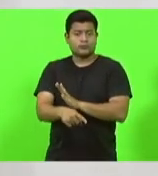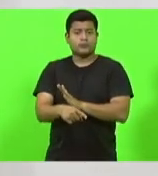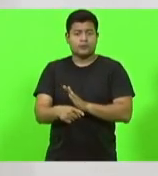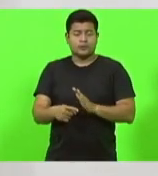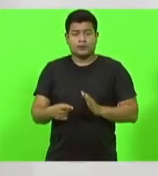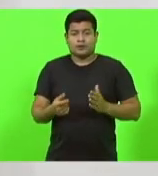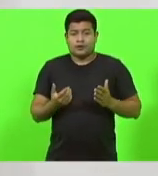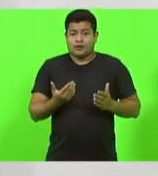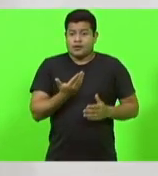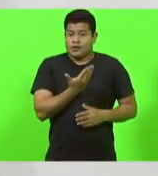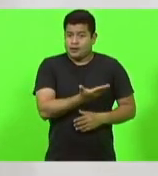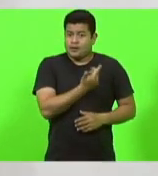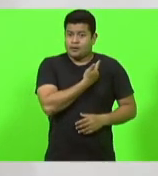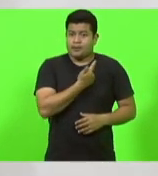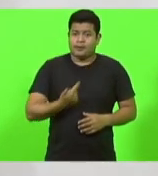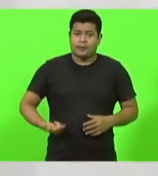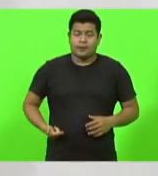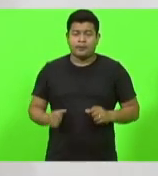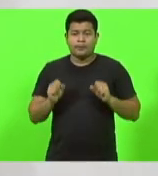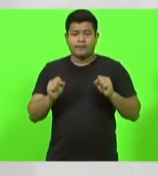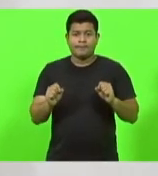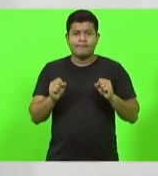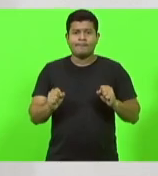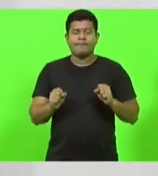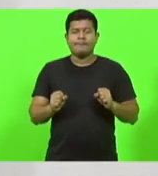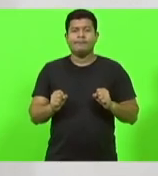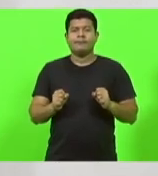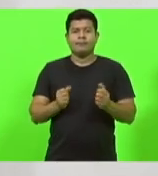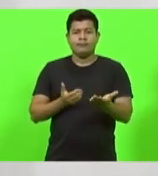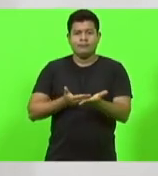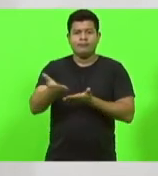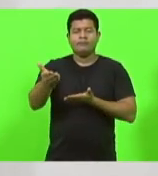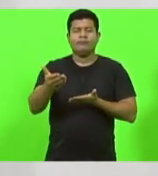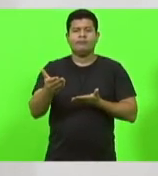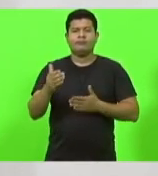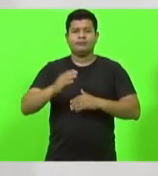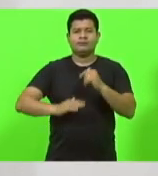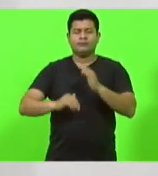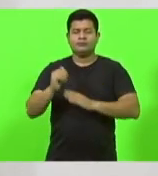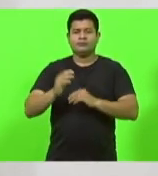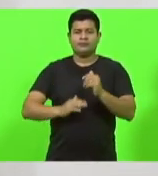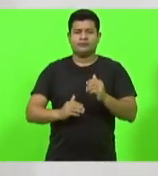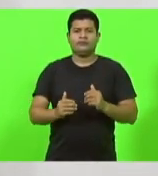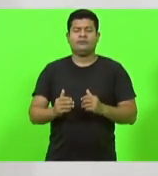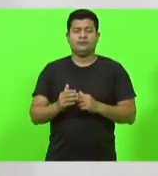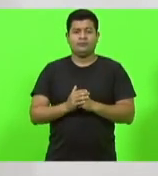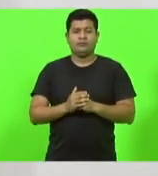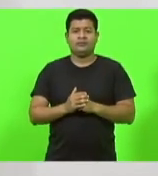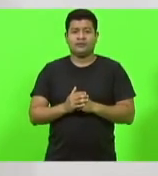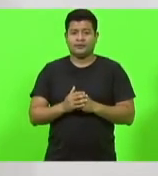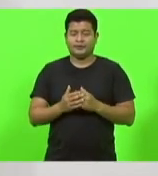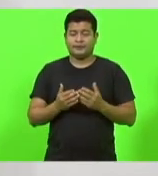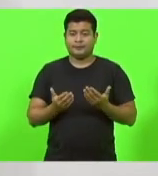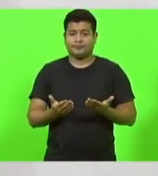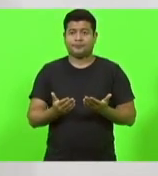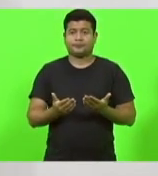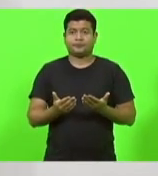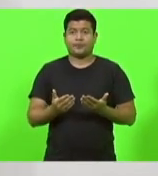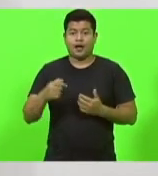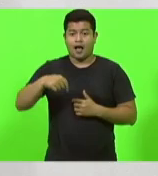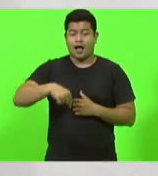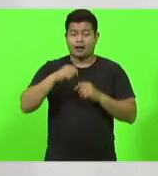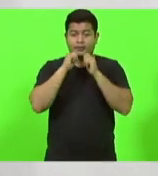governo, ele possa estartar as ações através de planos legais que nós aqui na Assembleia